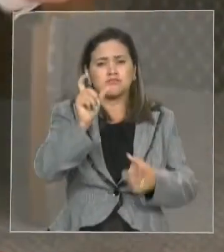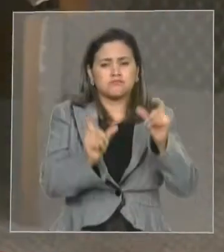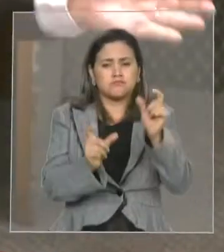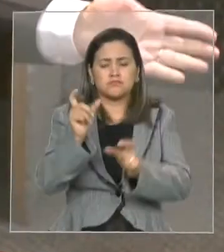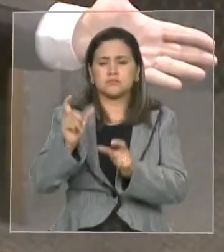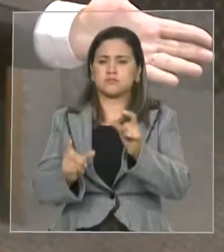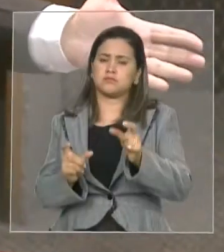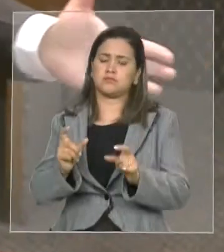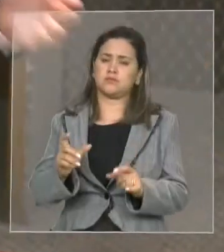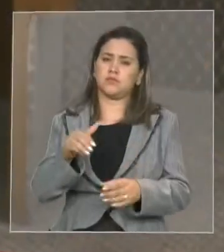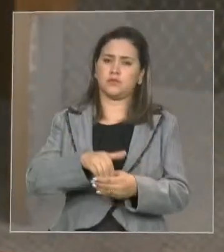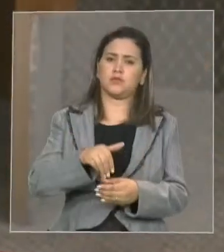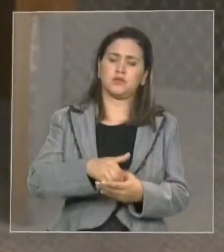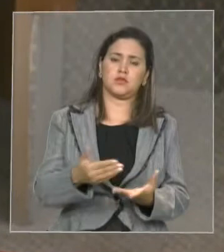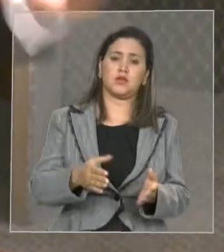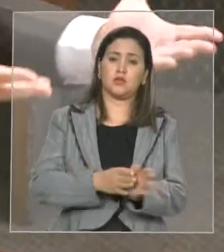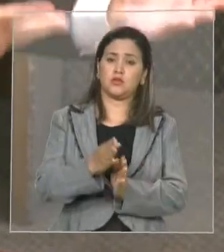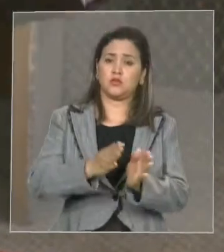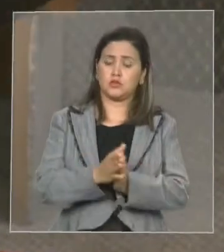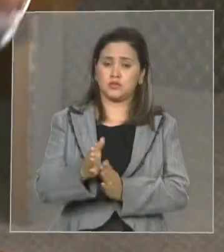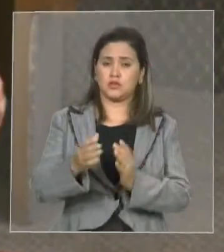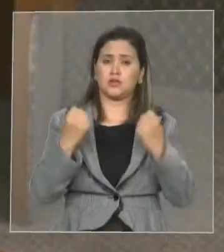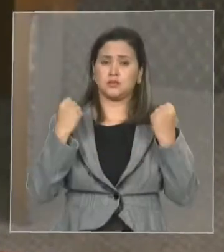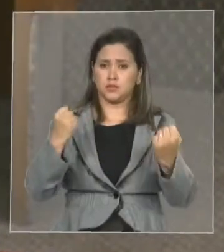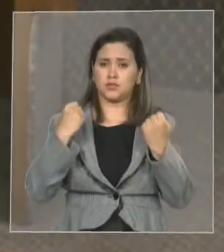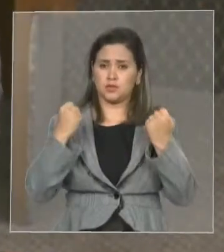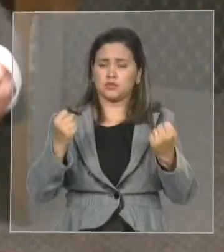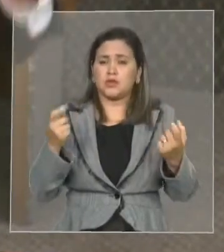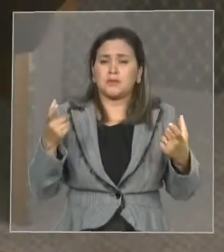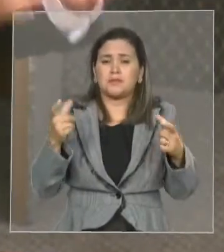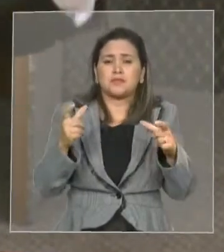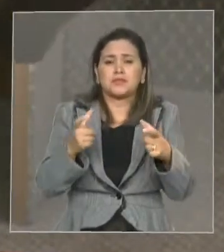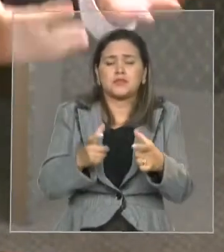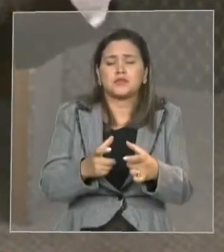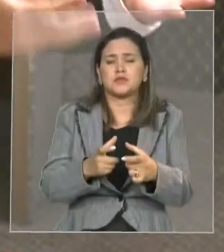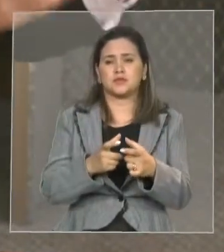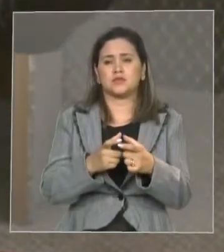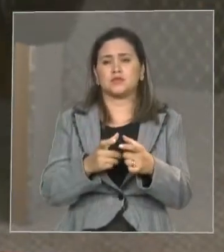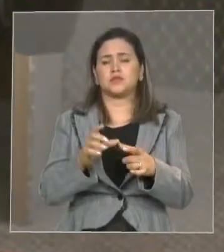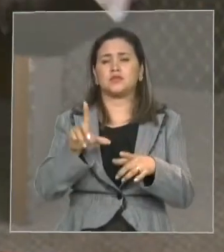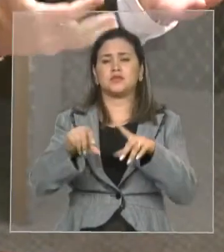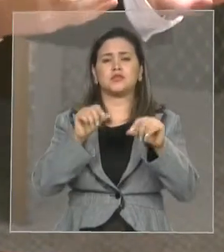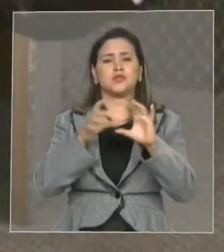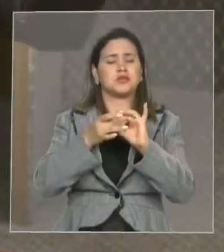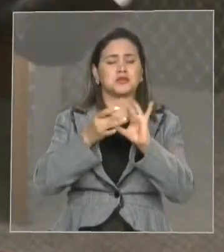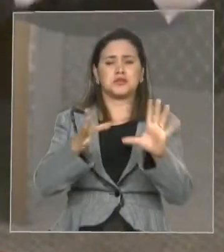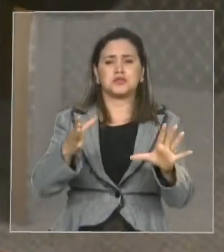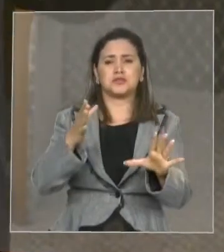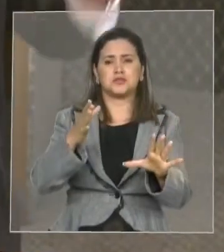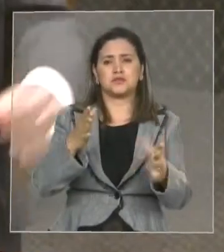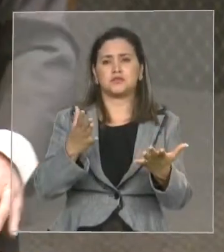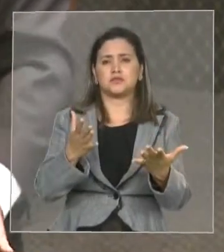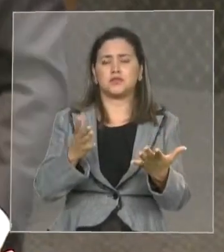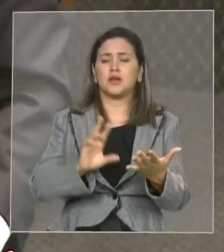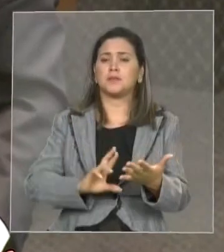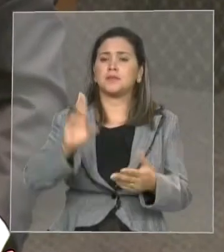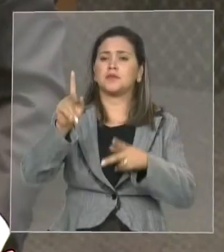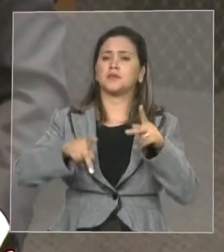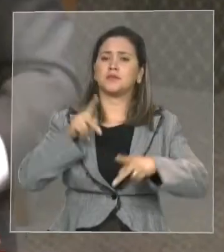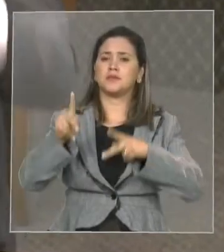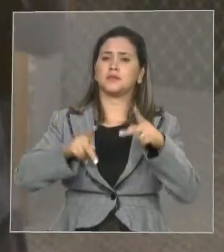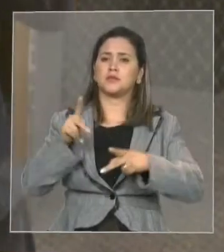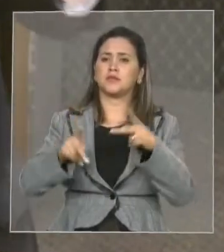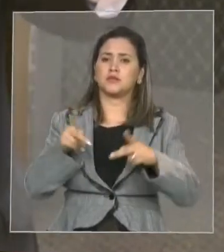Esse conselho do esporte, você está diminuindo a democracia, retirando representantes populares das comunidades do conselho do esporte.